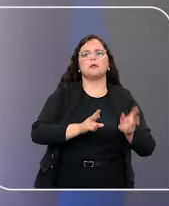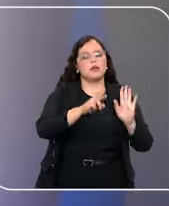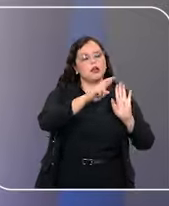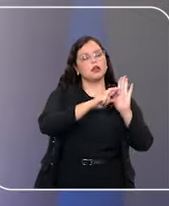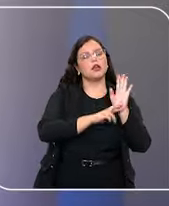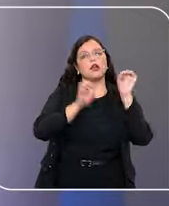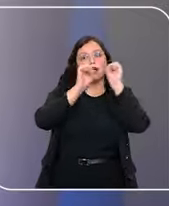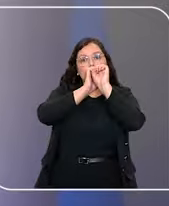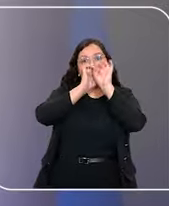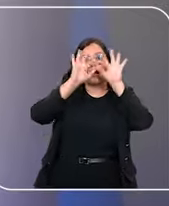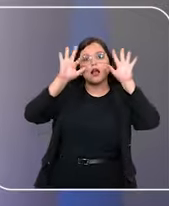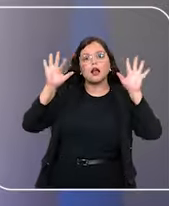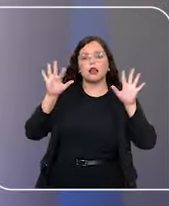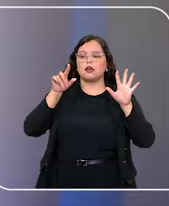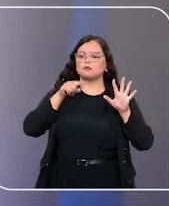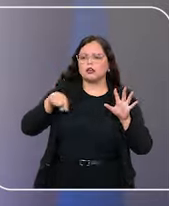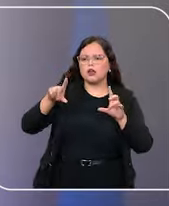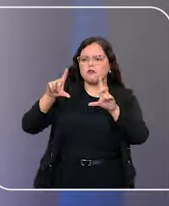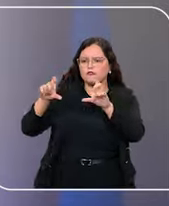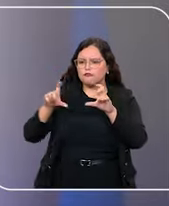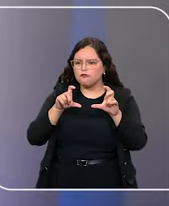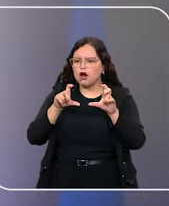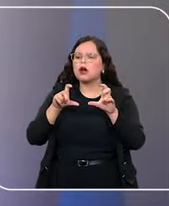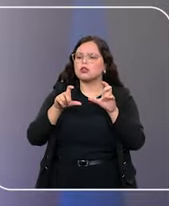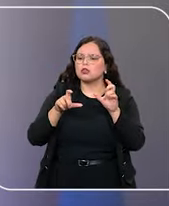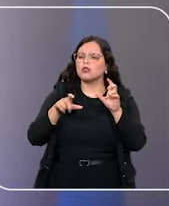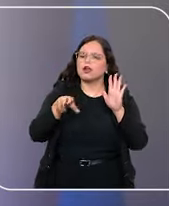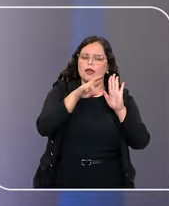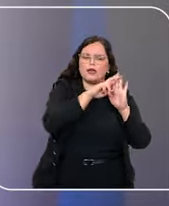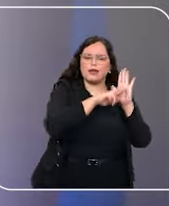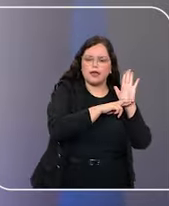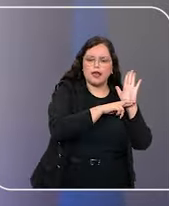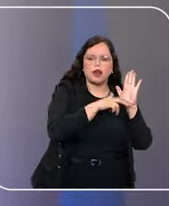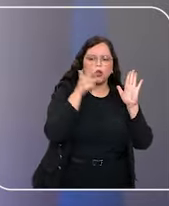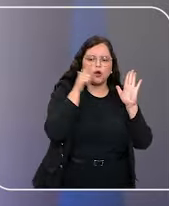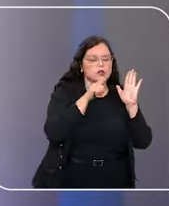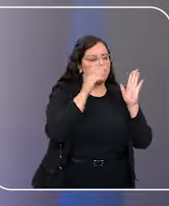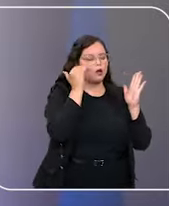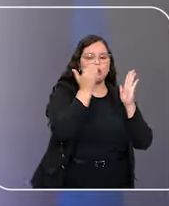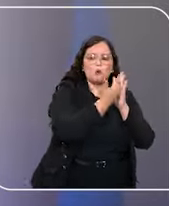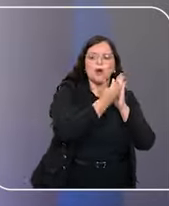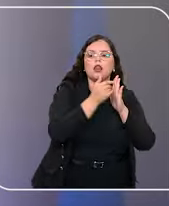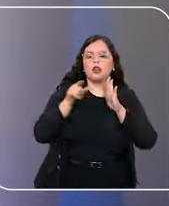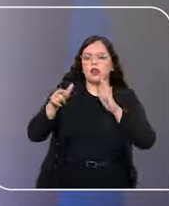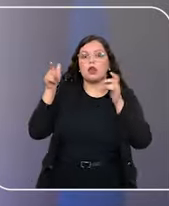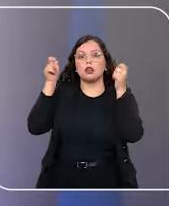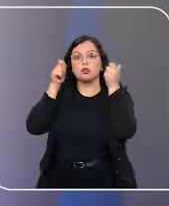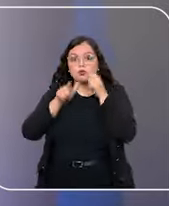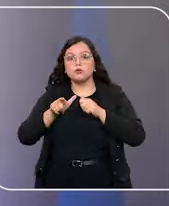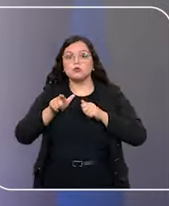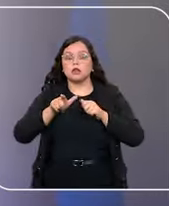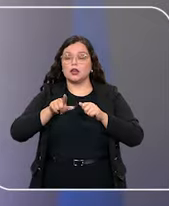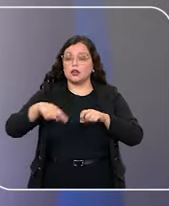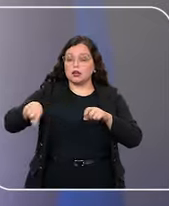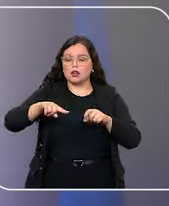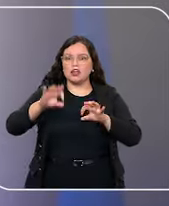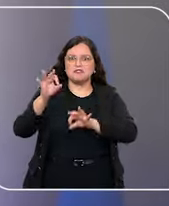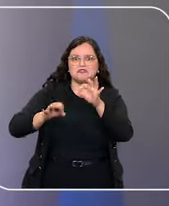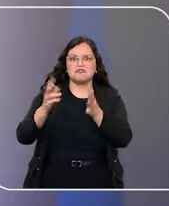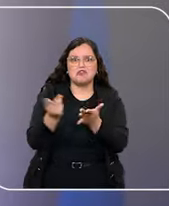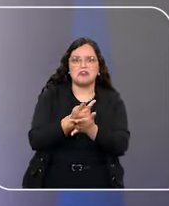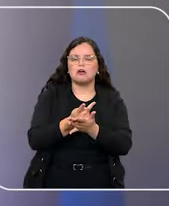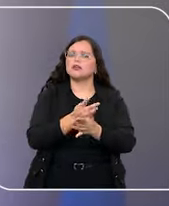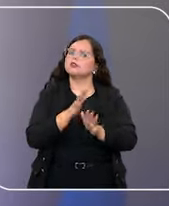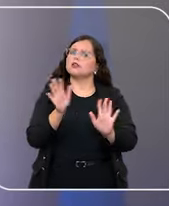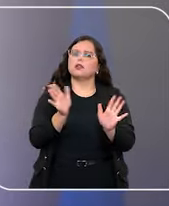regras claras para a realização do reconhecimento fotográfico, com o objetivo, então, de evitar que essas injustiças se